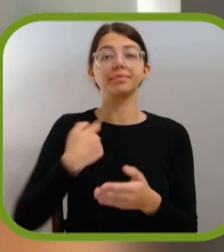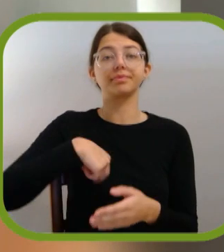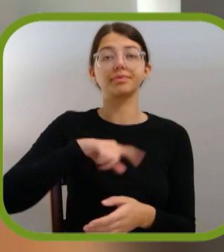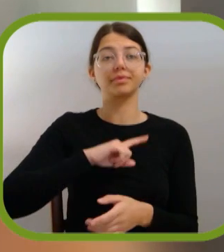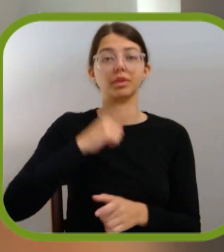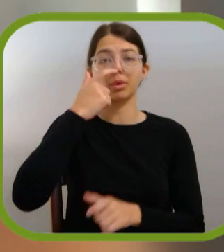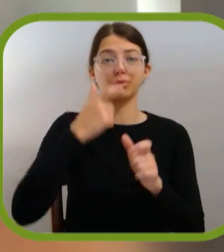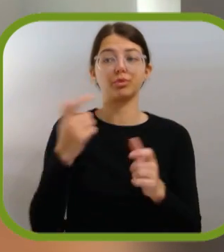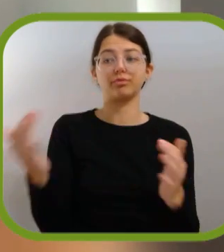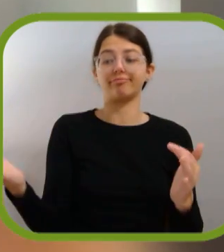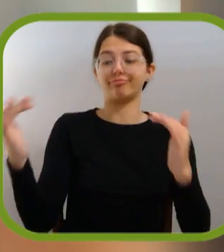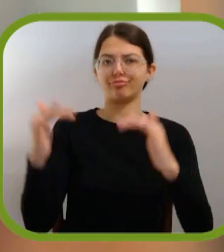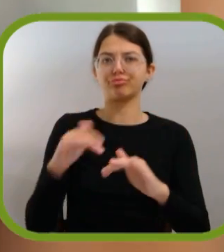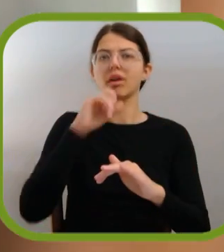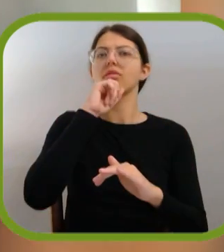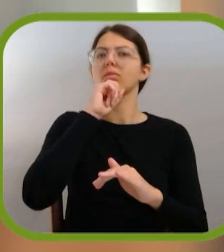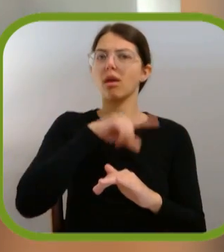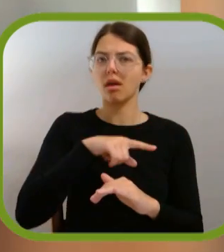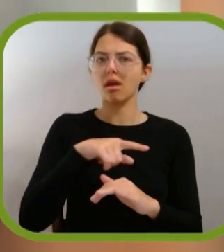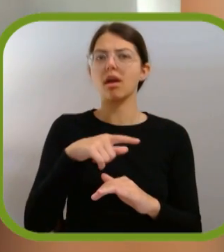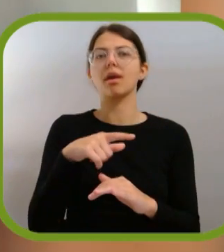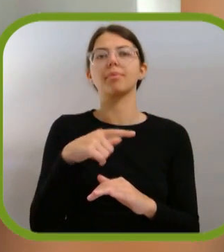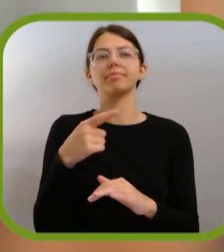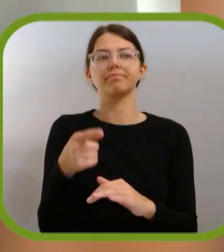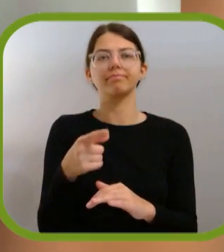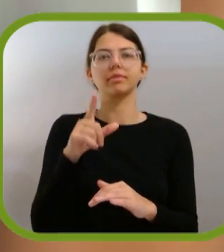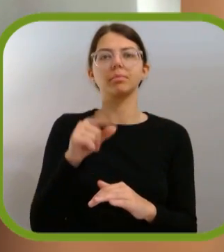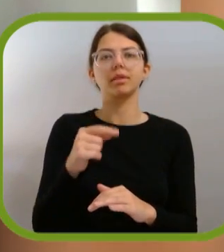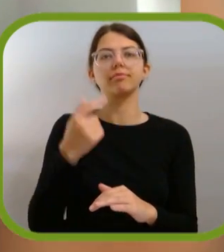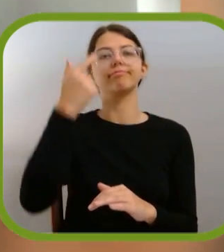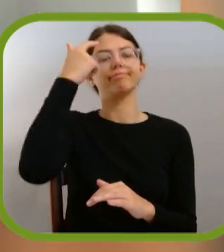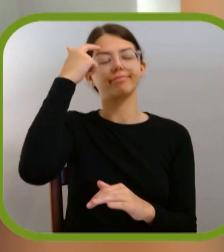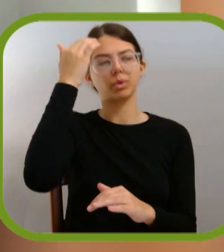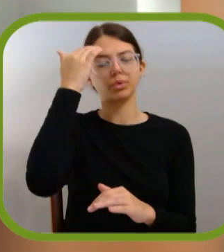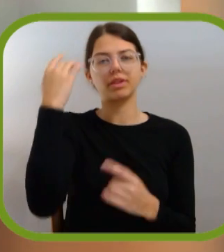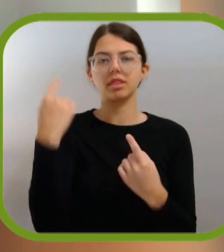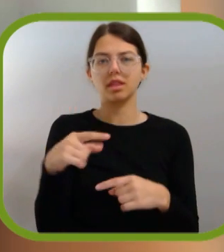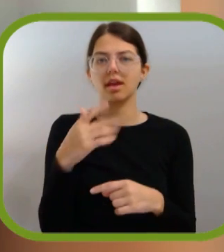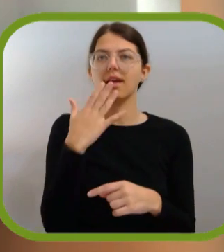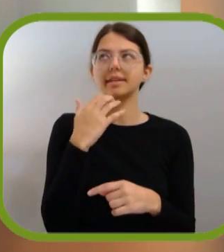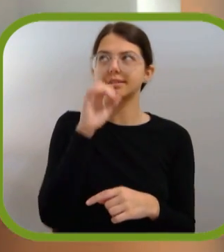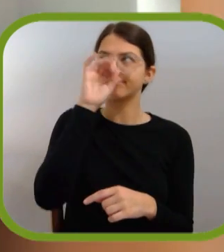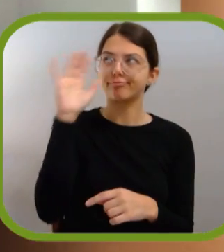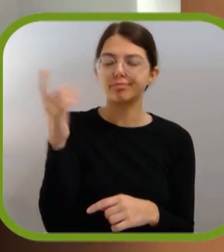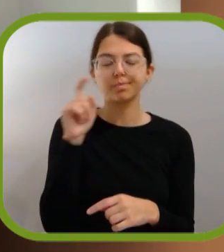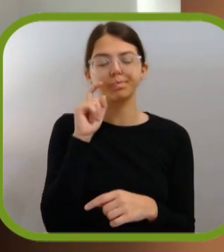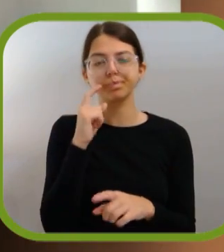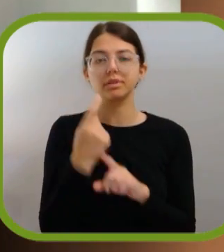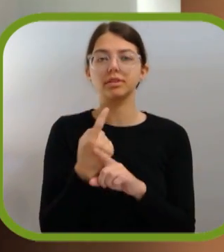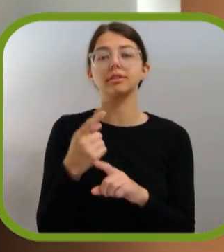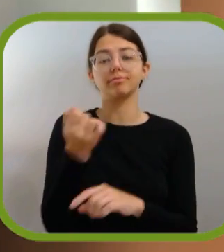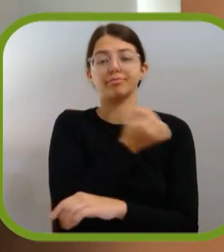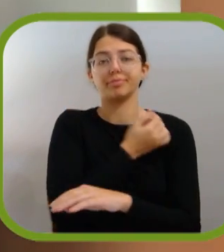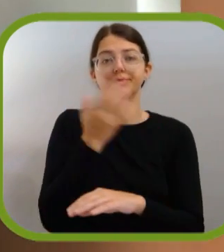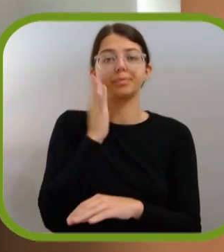em que nós temos um público que realmente tem essa possibilidade, tem essa awareness da situação sustentável e que realmente pode